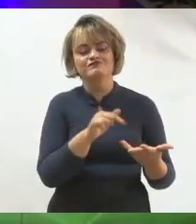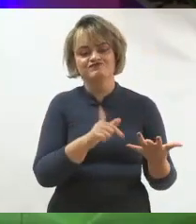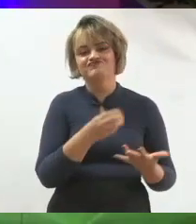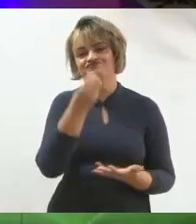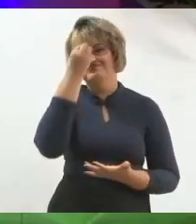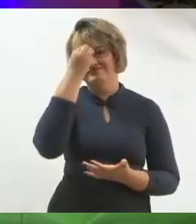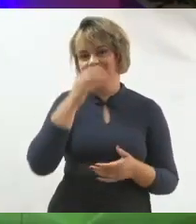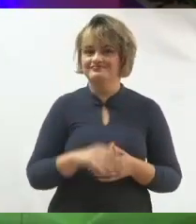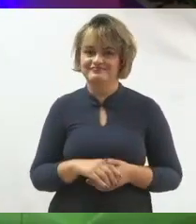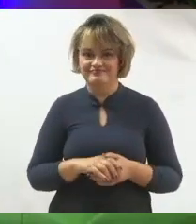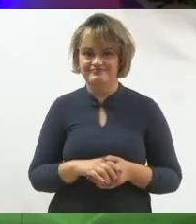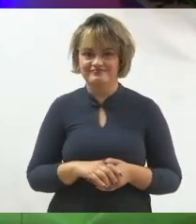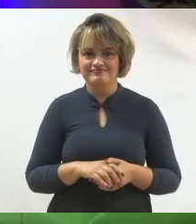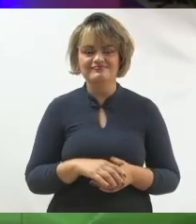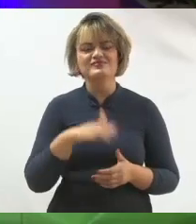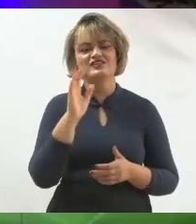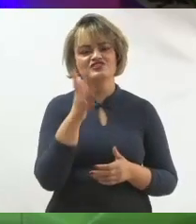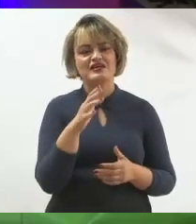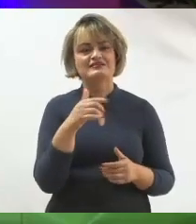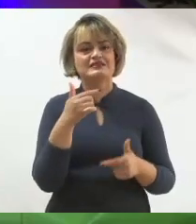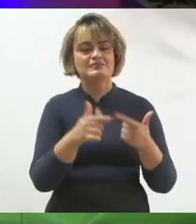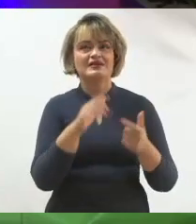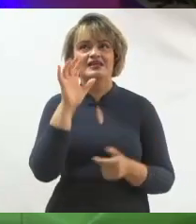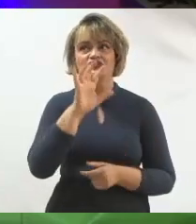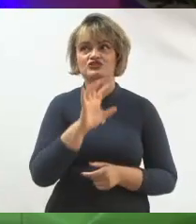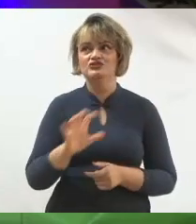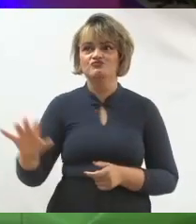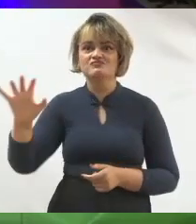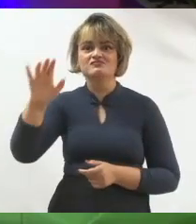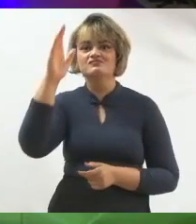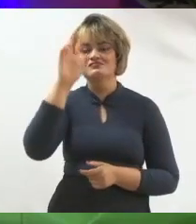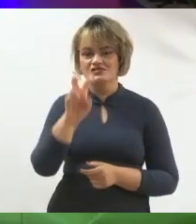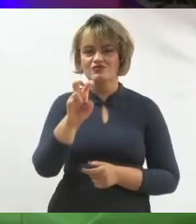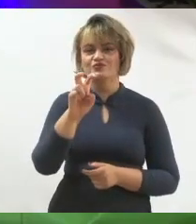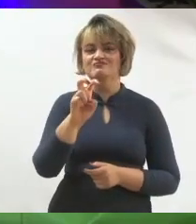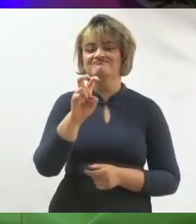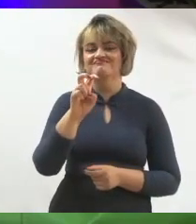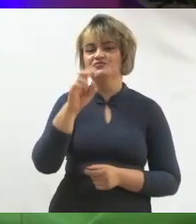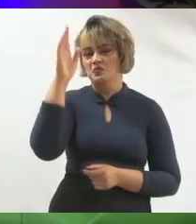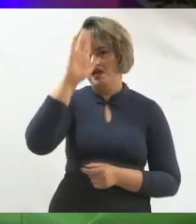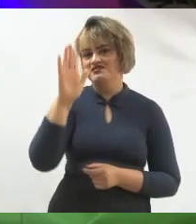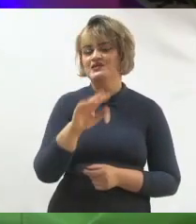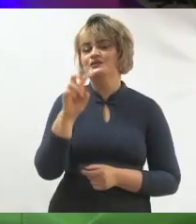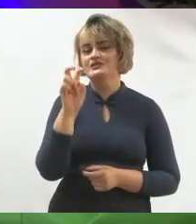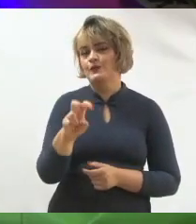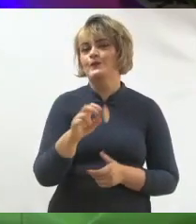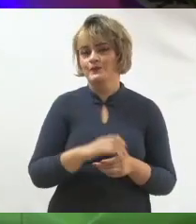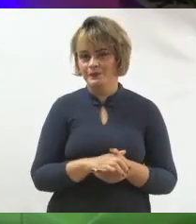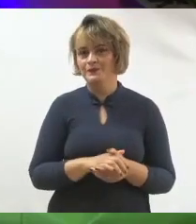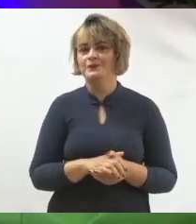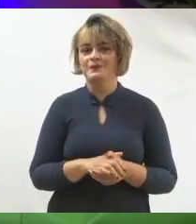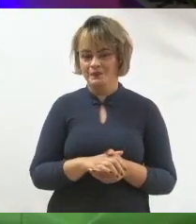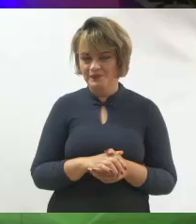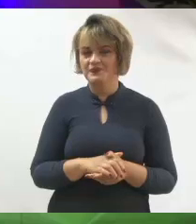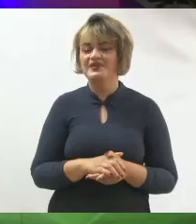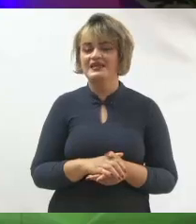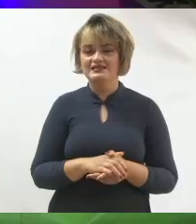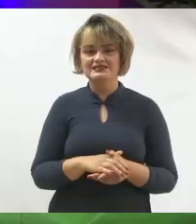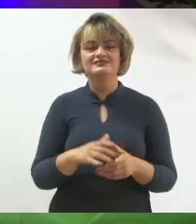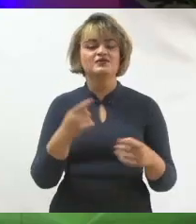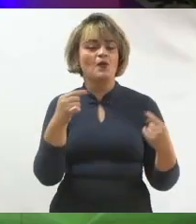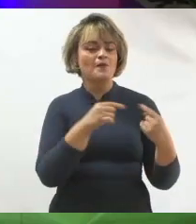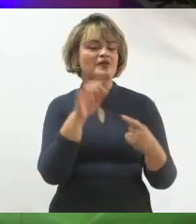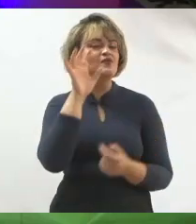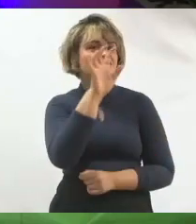que eu venho falar aqui. E já trabalhei nas cinco regiões do país. Então, falo aqui com o pessoal de todas as